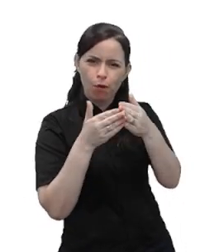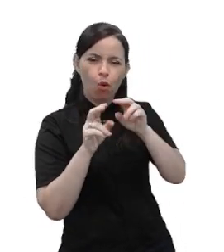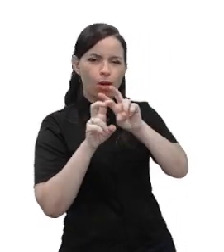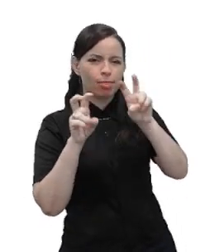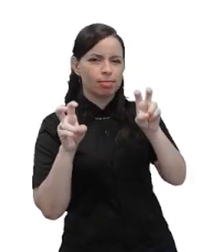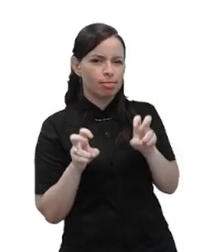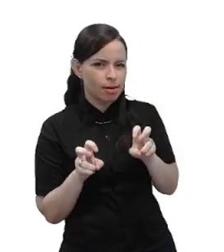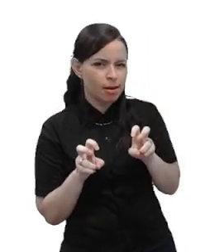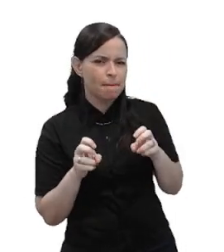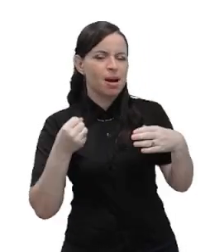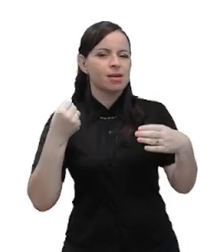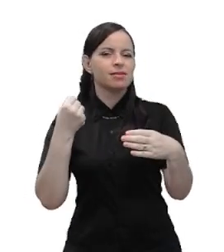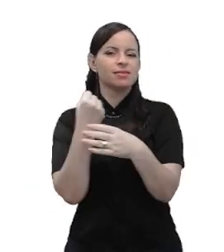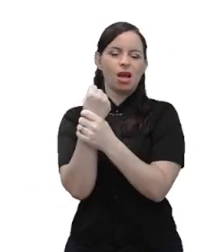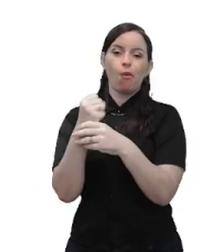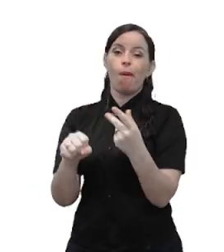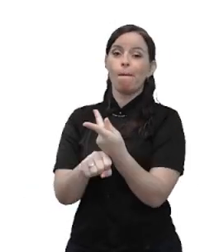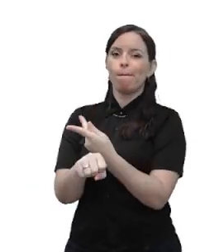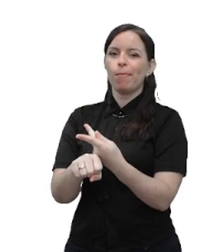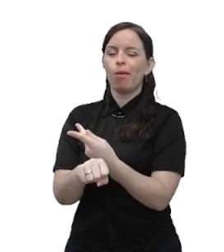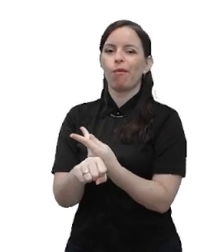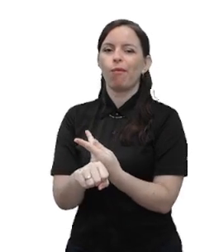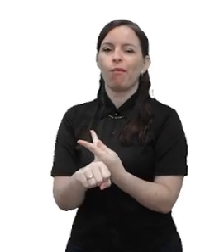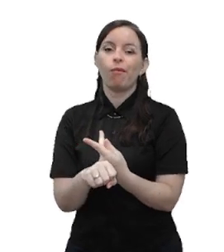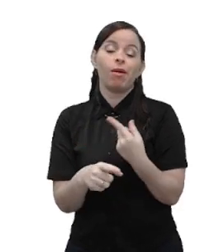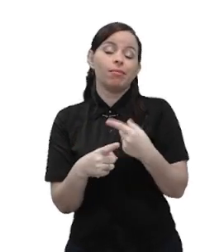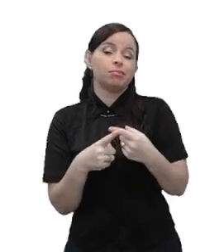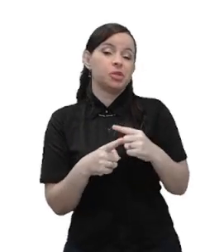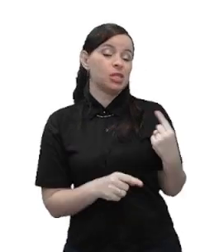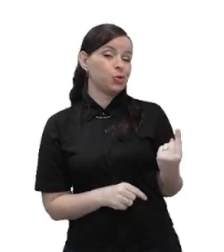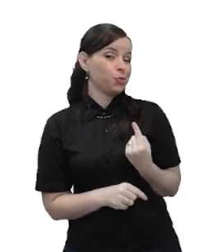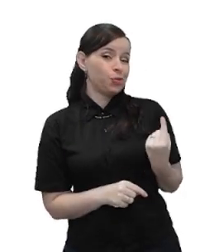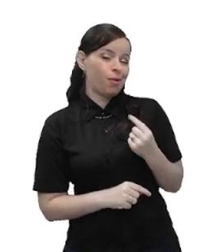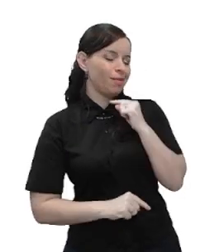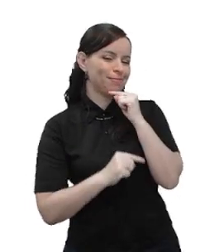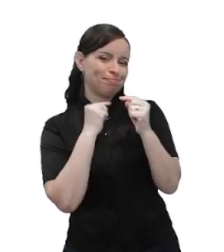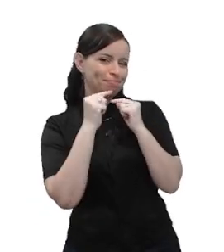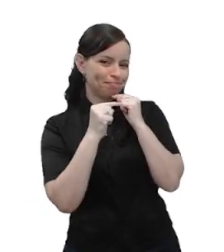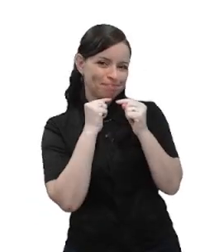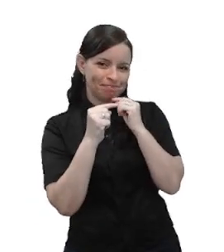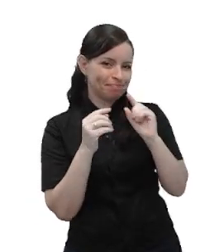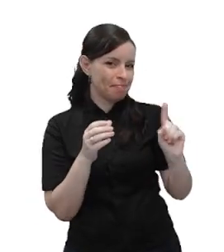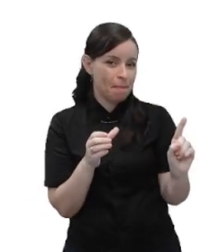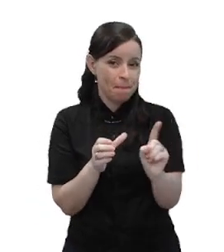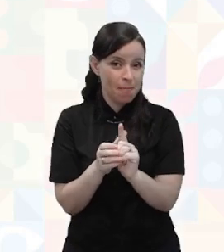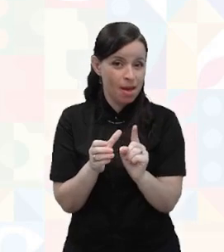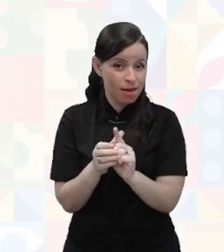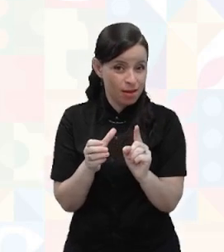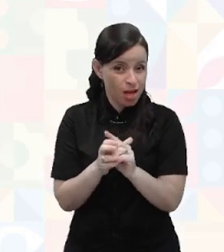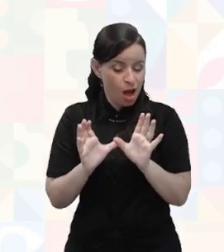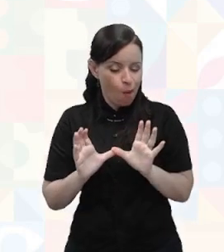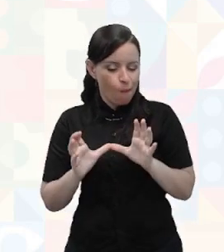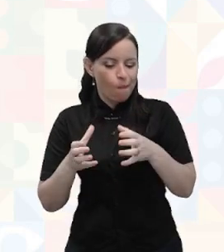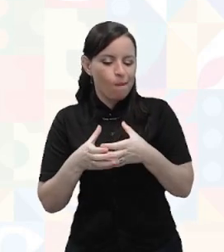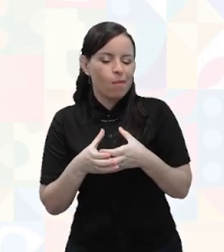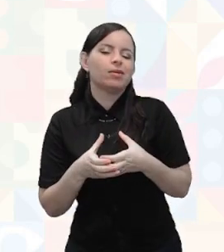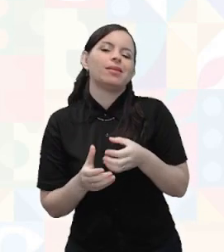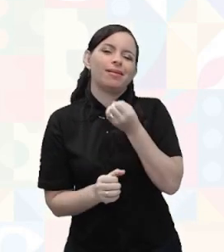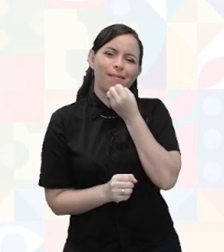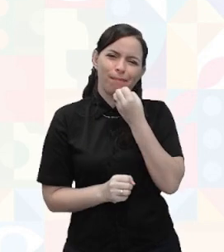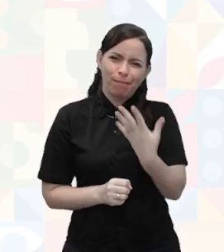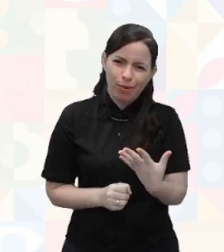segurança em detrimento da liberdade individual. Como a gente disse, pertencer a uma comunidade é bom, mas tem os seus riscos.